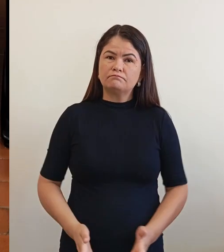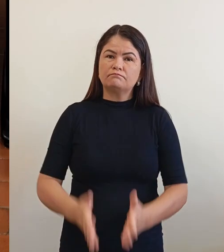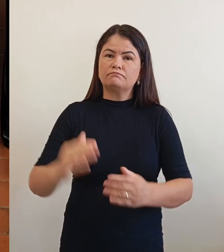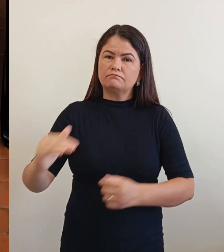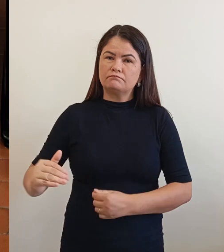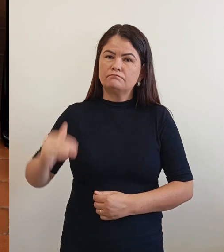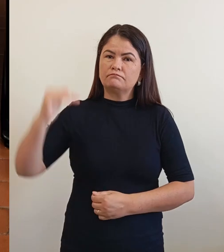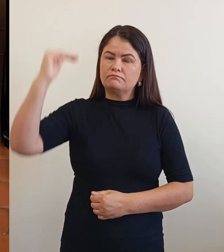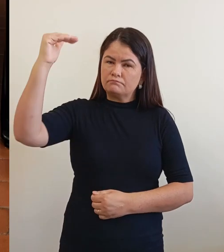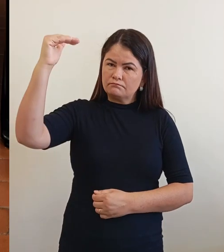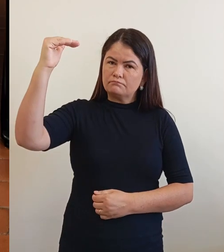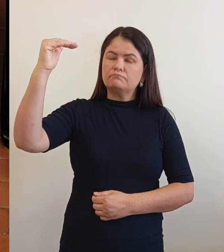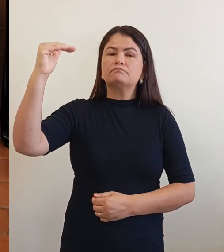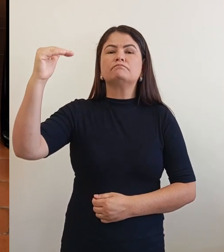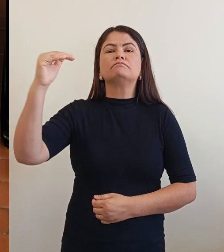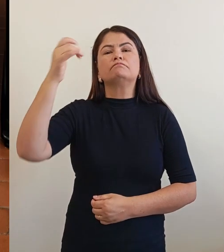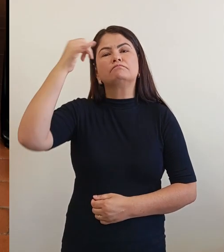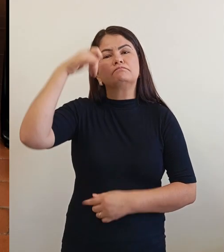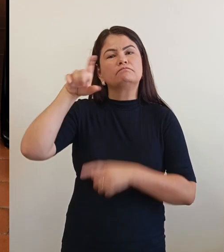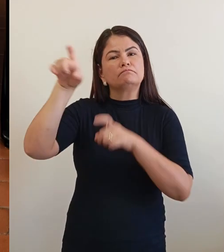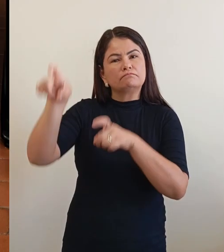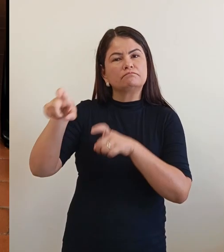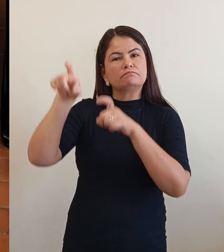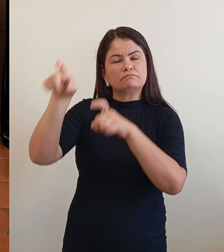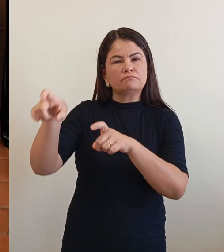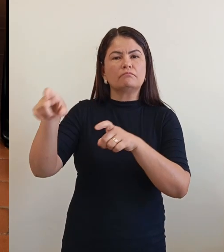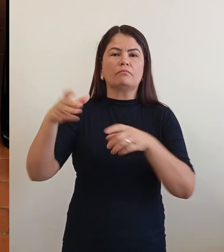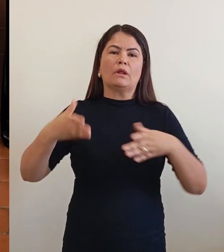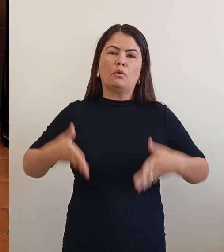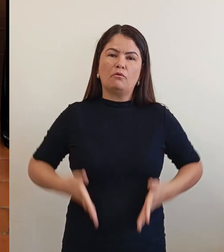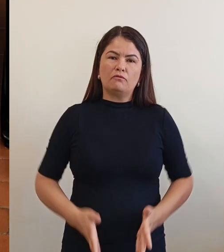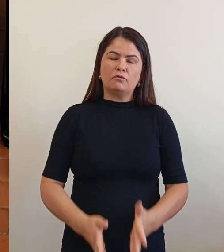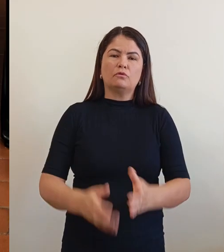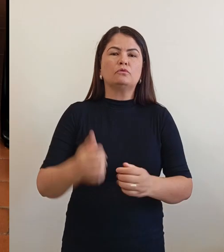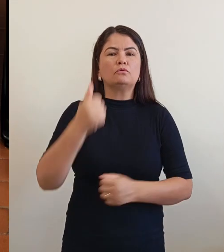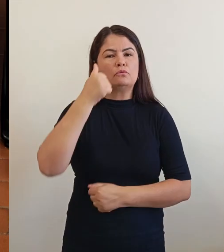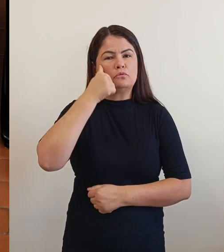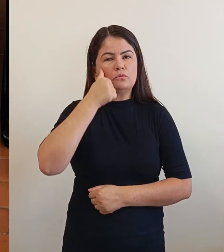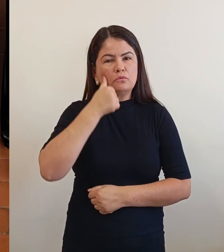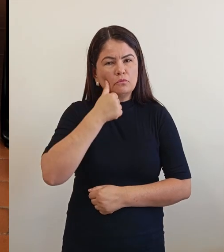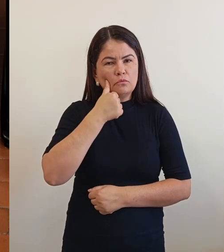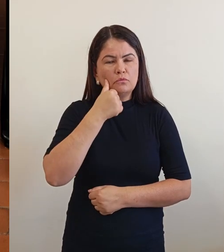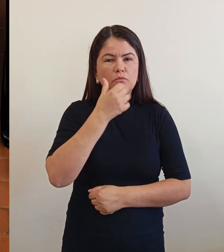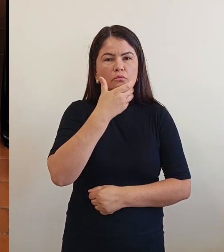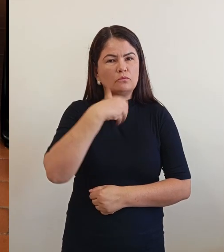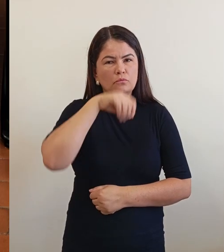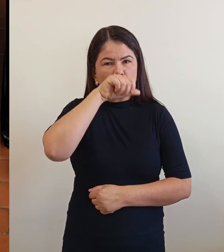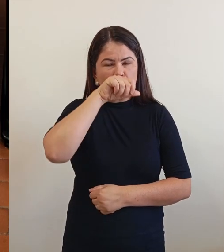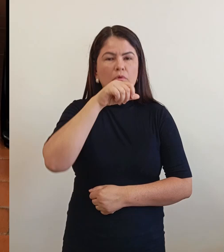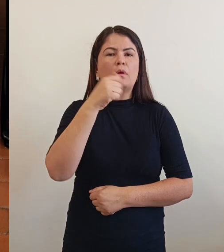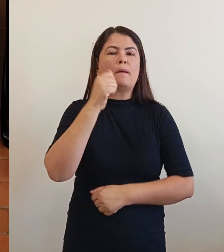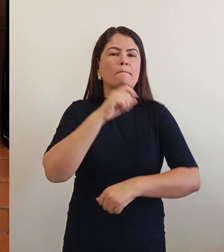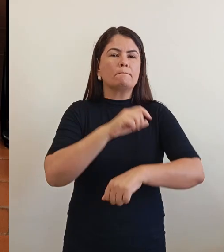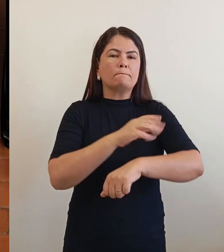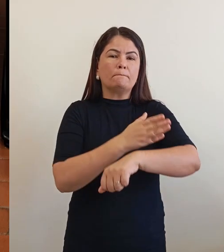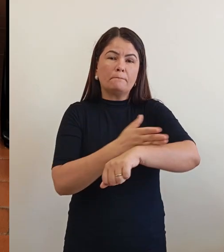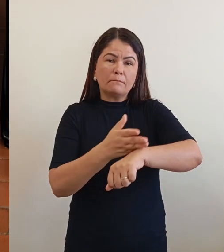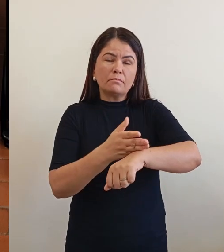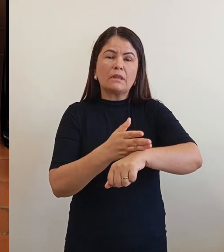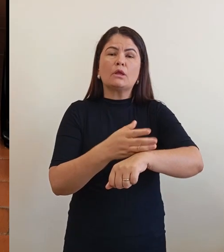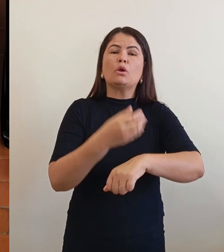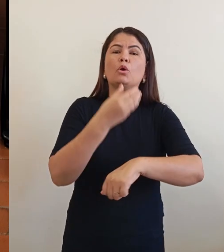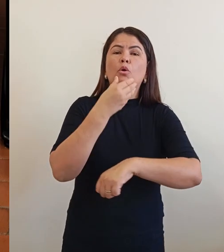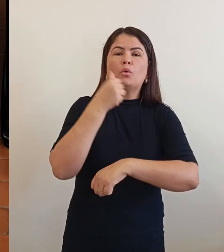rancho, e sou filho de uma mulher branca e sou filho de um negro, bem criouro.